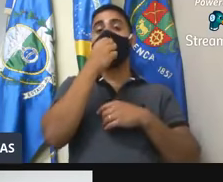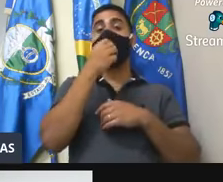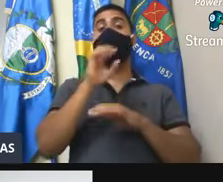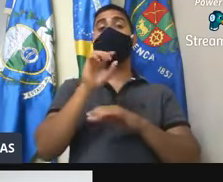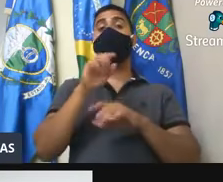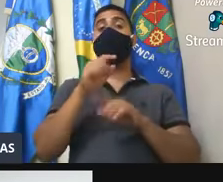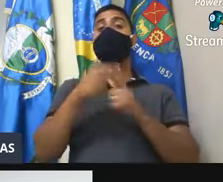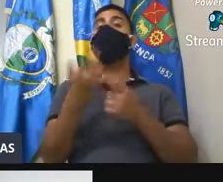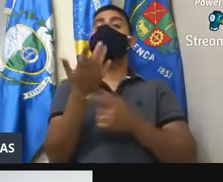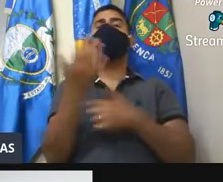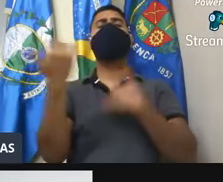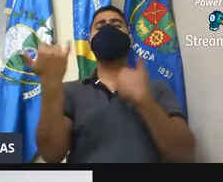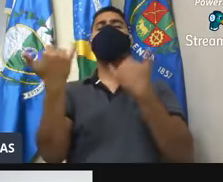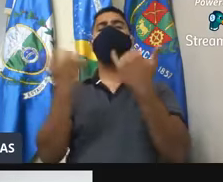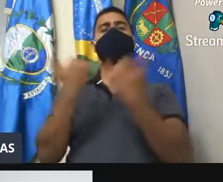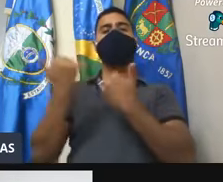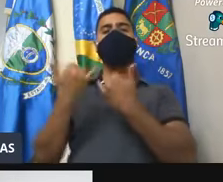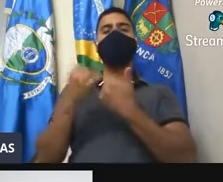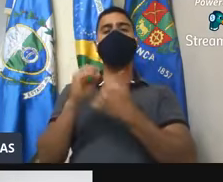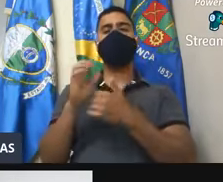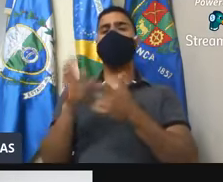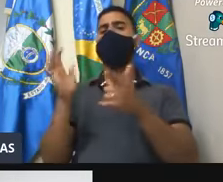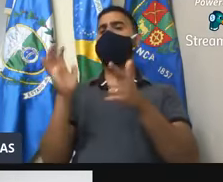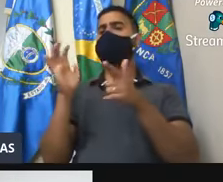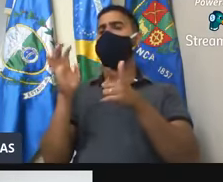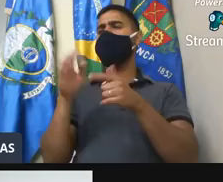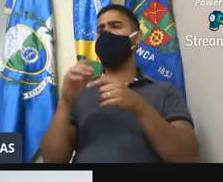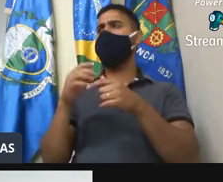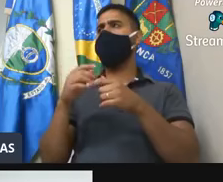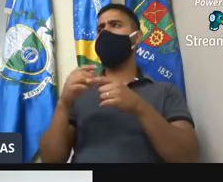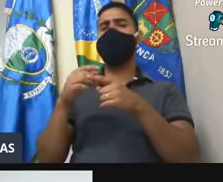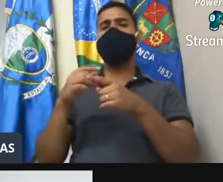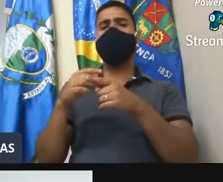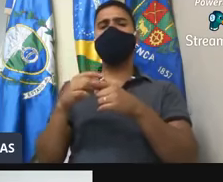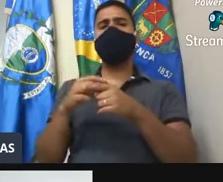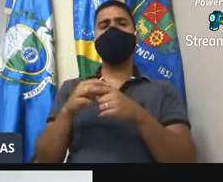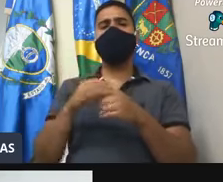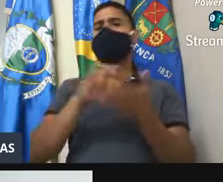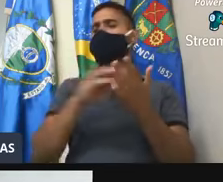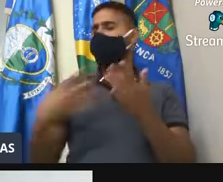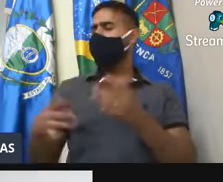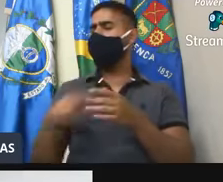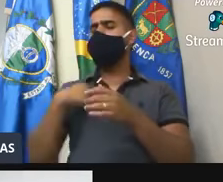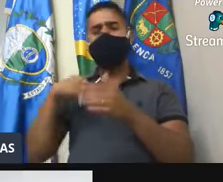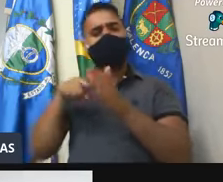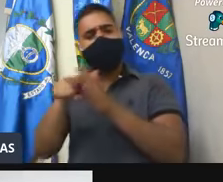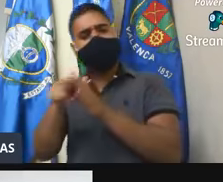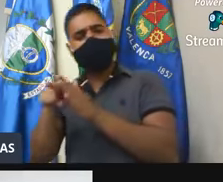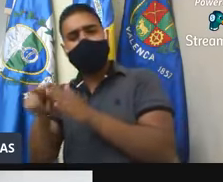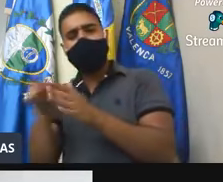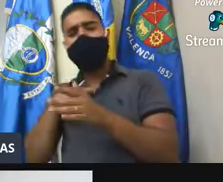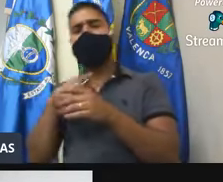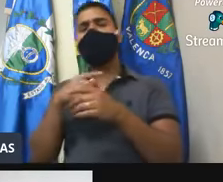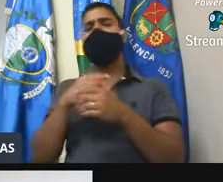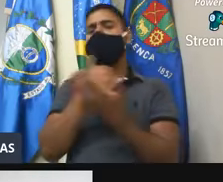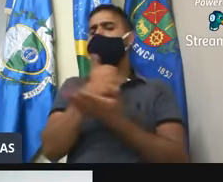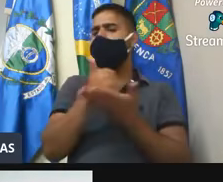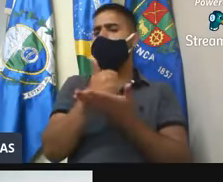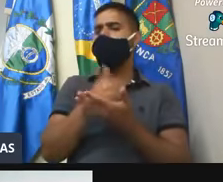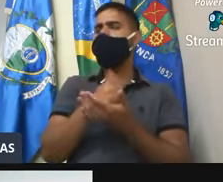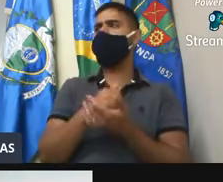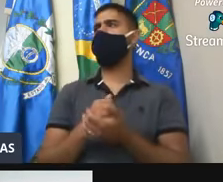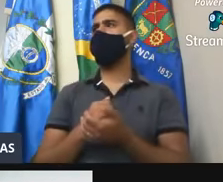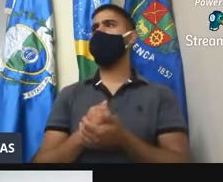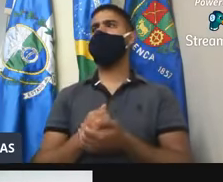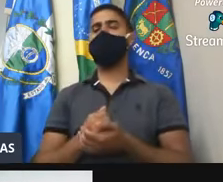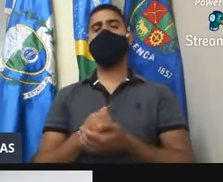é papel do vereador fiscalizar. A informação é para isso, para a gente ter esse subsídio. É papel